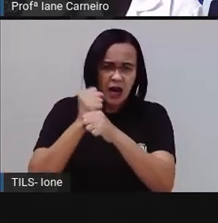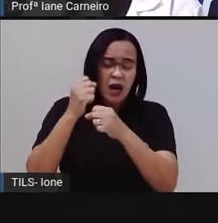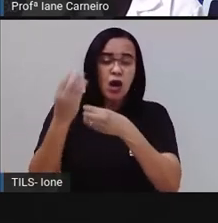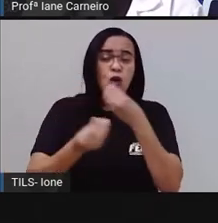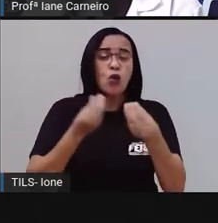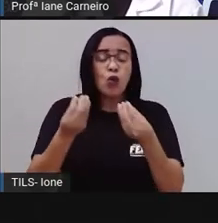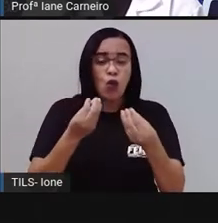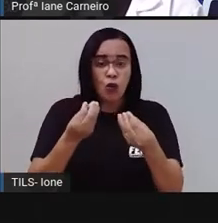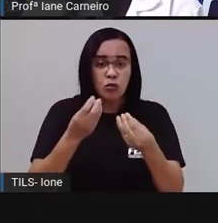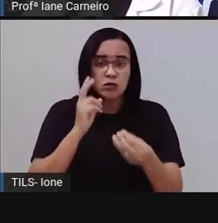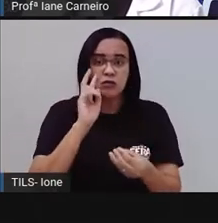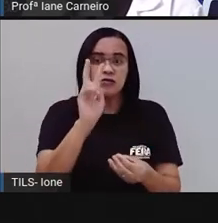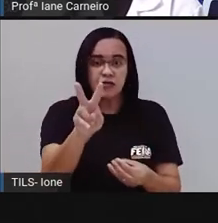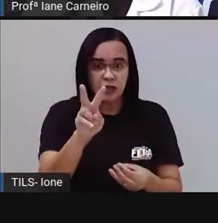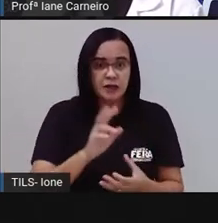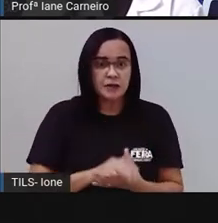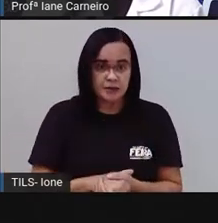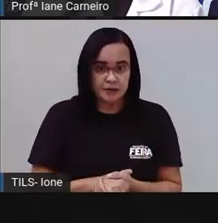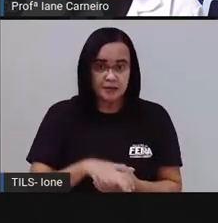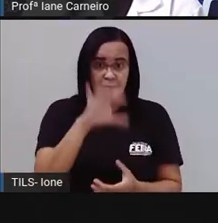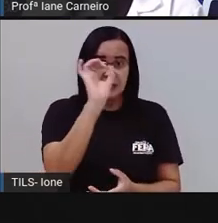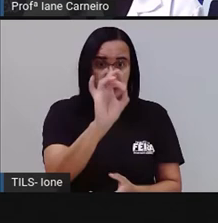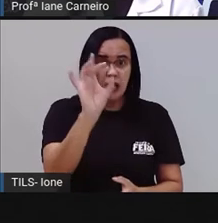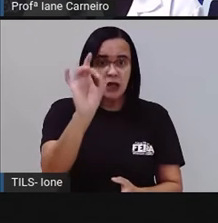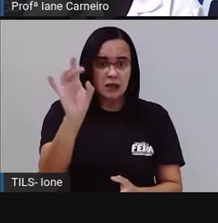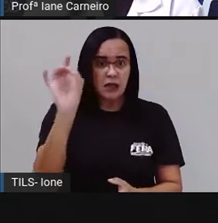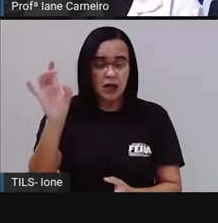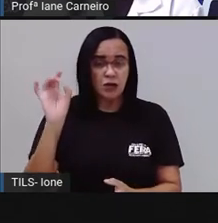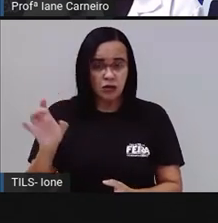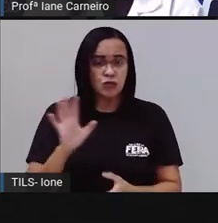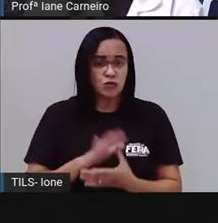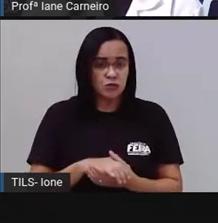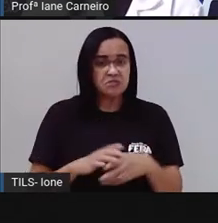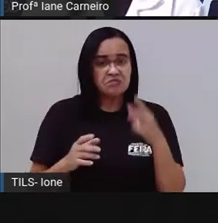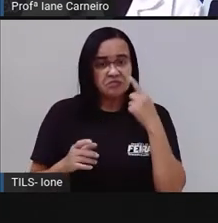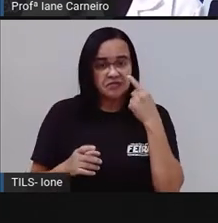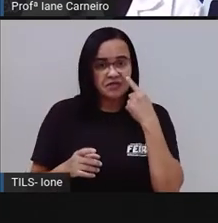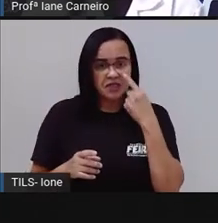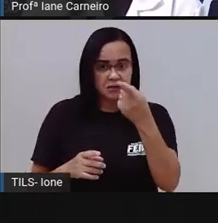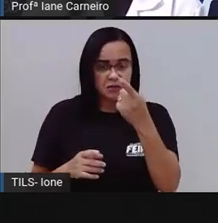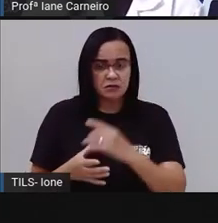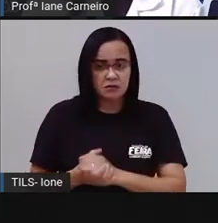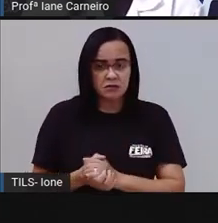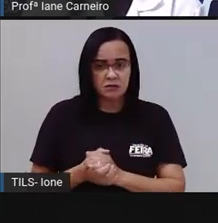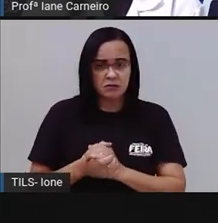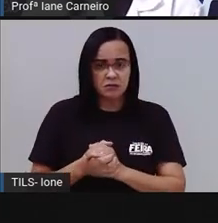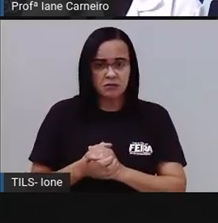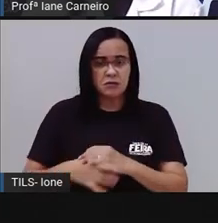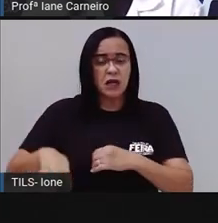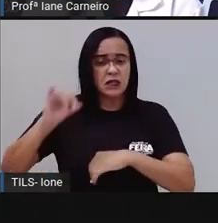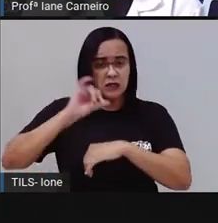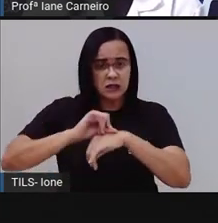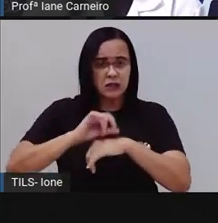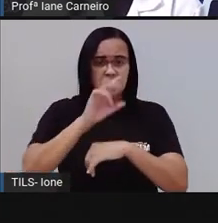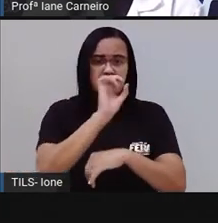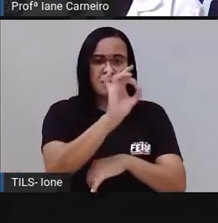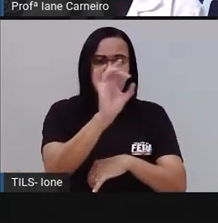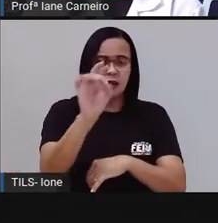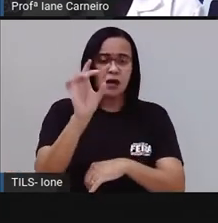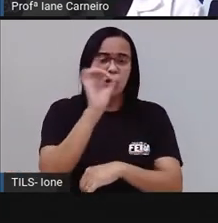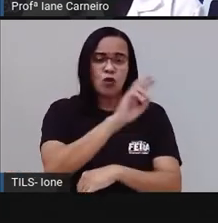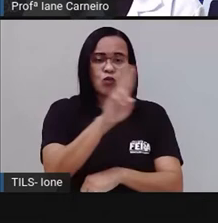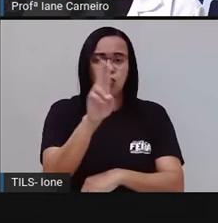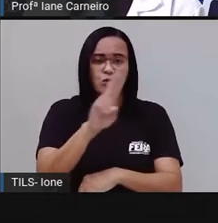estão os produtos. só todos aqueles que a gente viu lá, tá bom? Aqui embaixo, ó, vai estar a